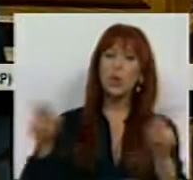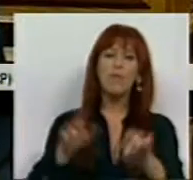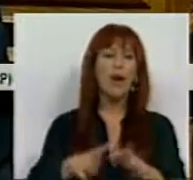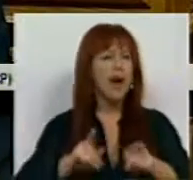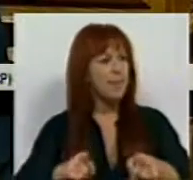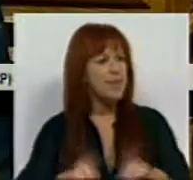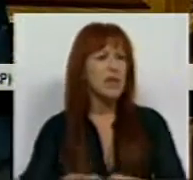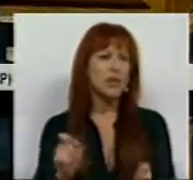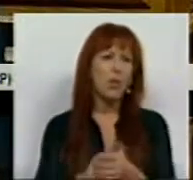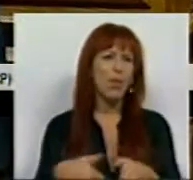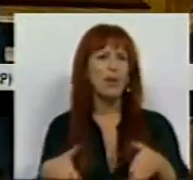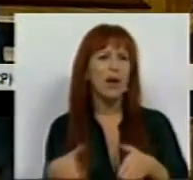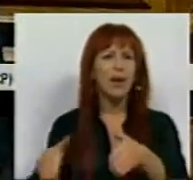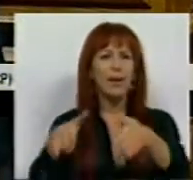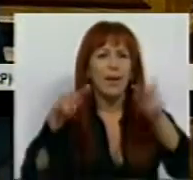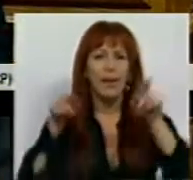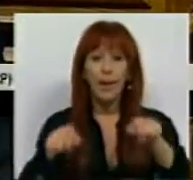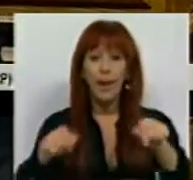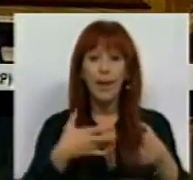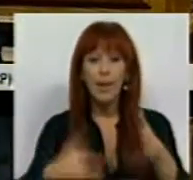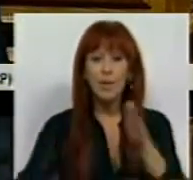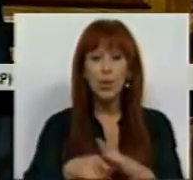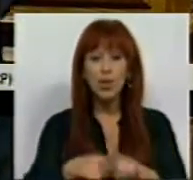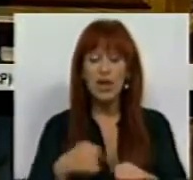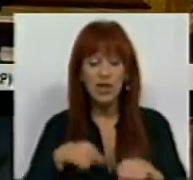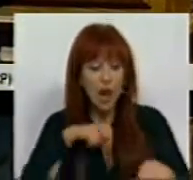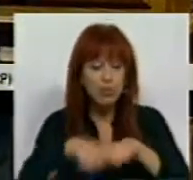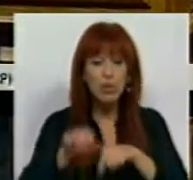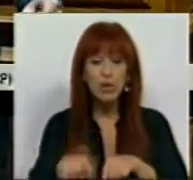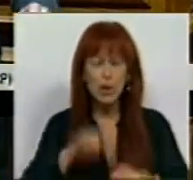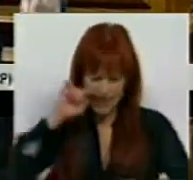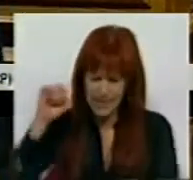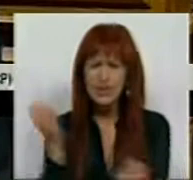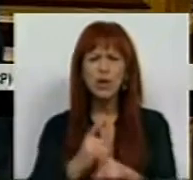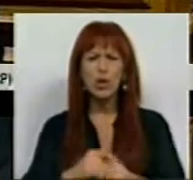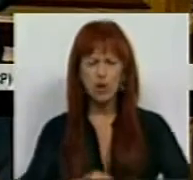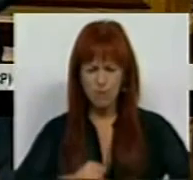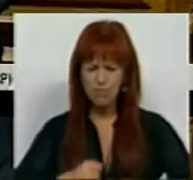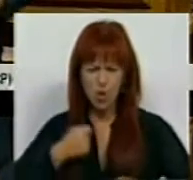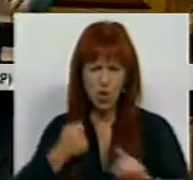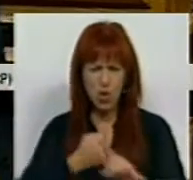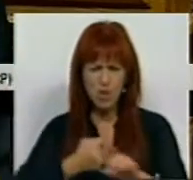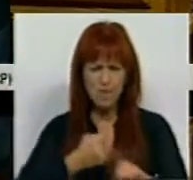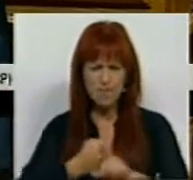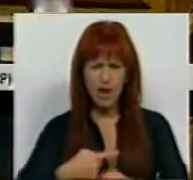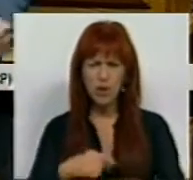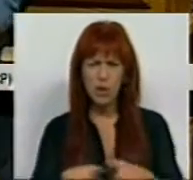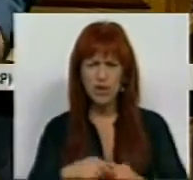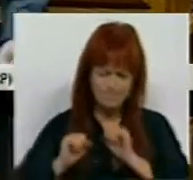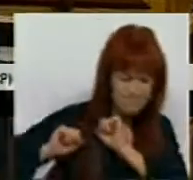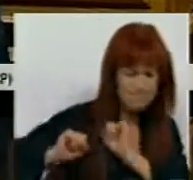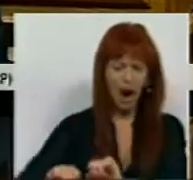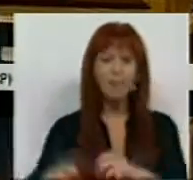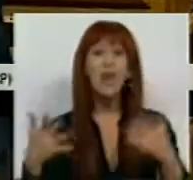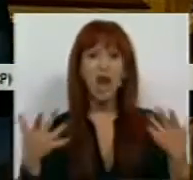precisamente do ponto de vista estratégico que este decreto-lei e esta política exigem um forte combate e uma firme rejeição.